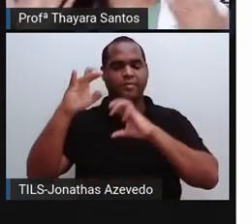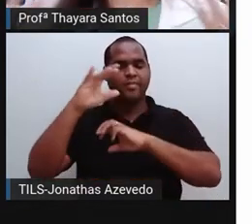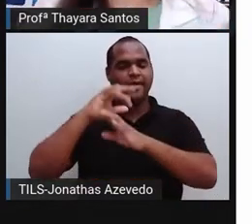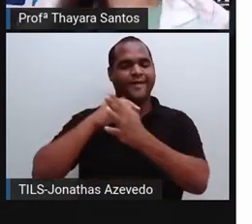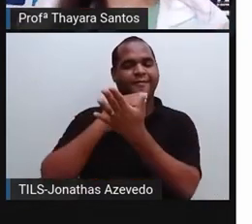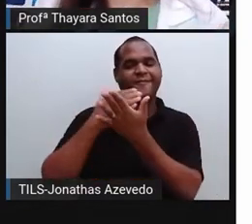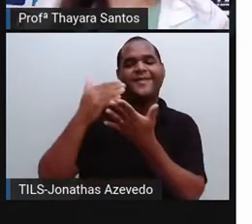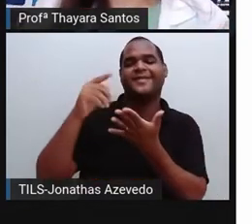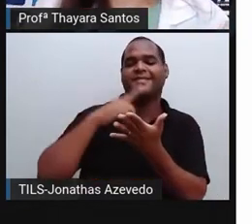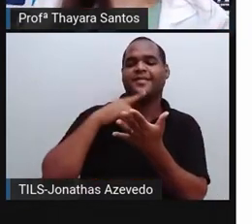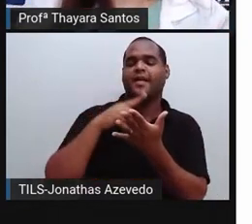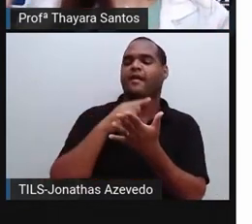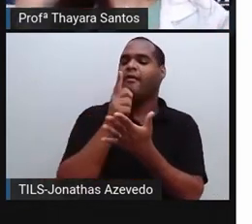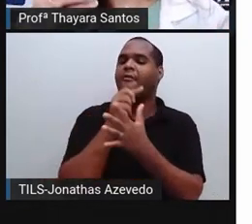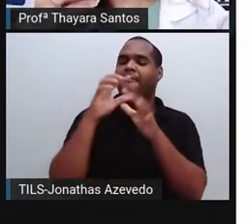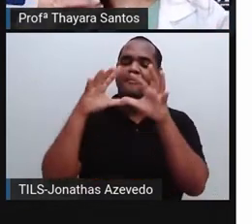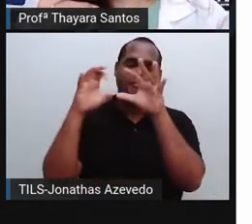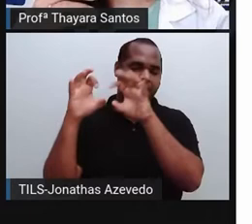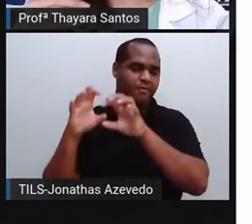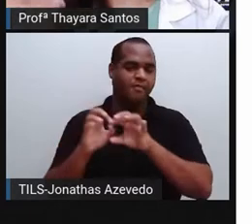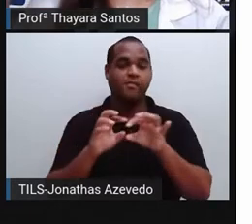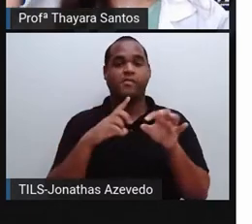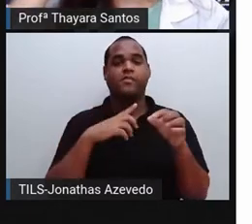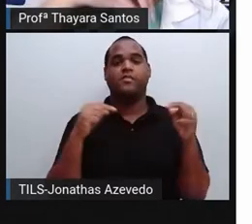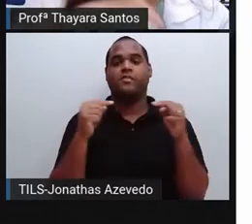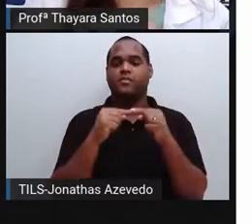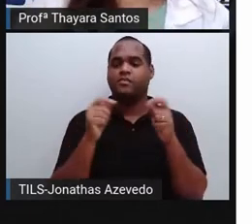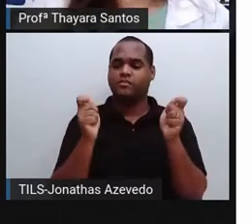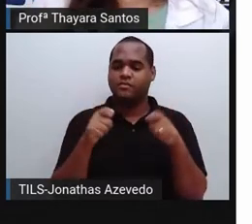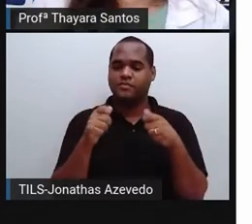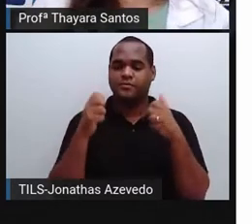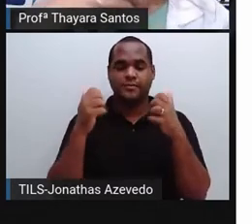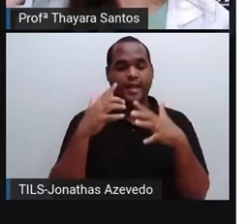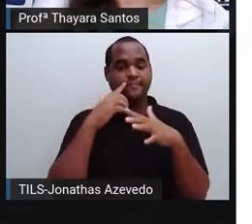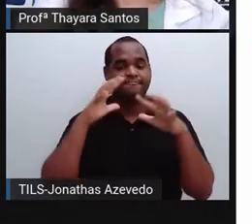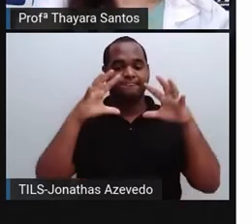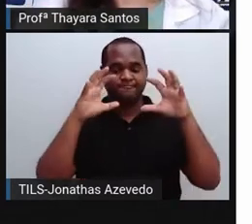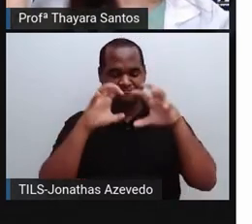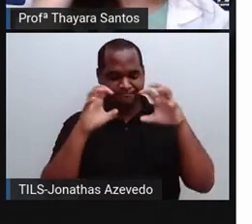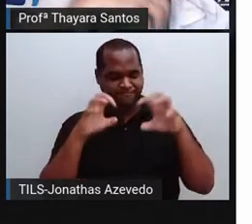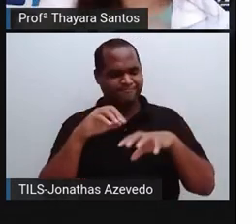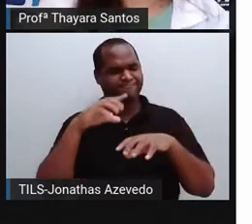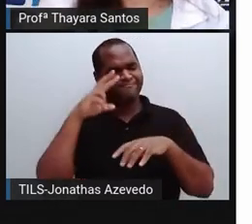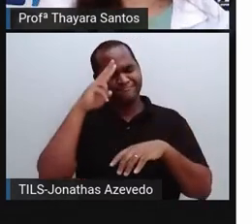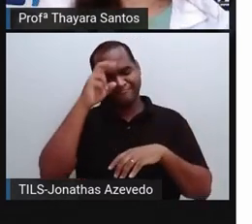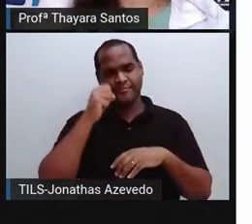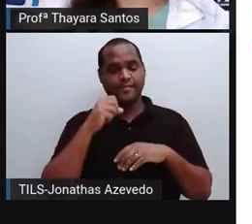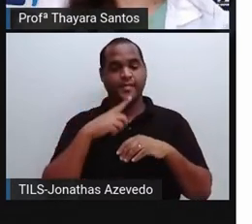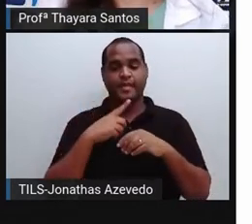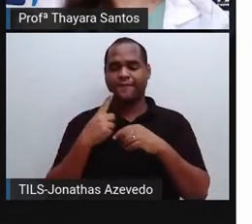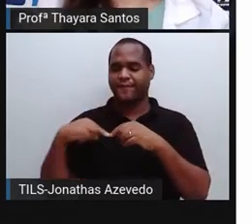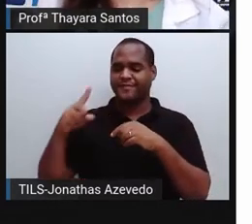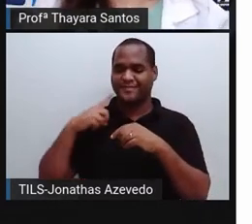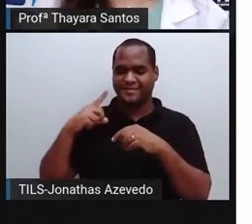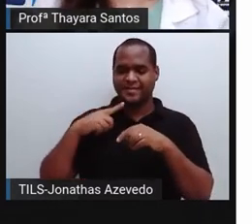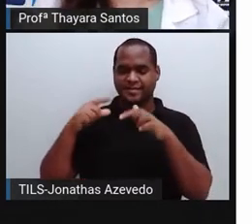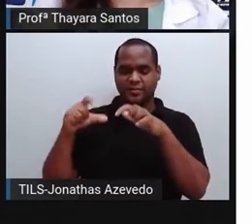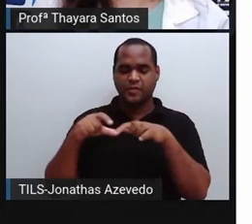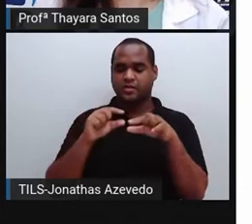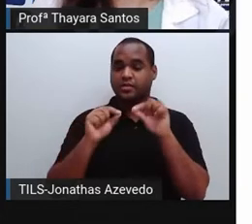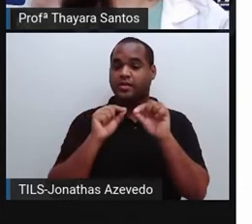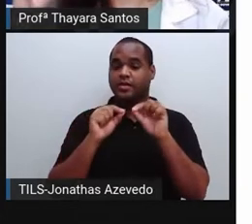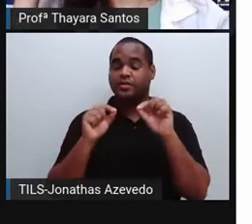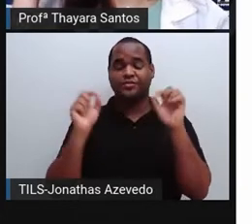também muito carregadas. E isso faz com que ela precipite. Então, ela volta para o ambiente em forma de